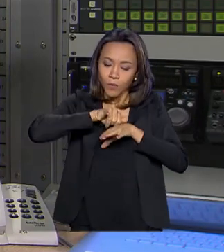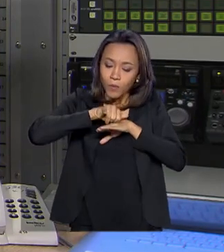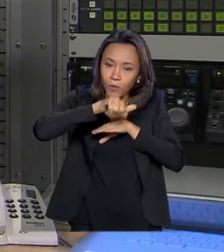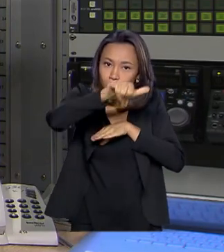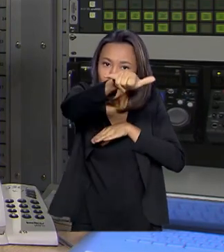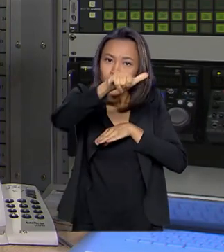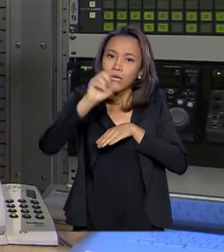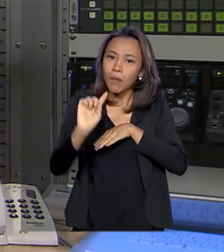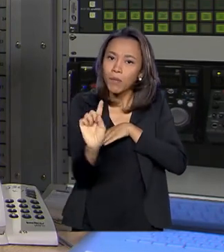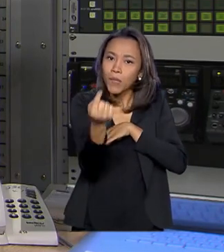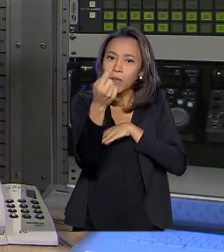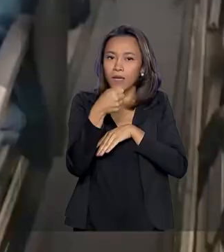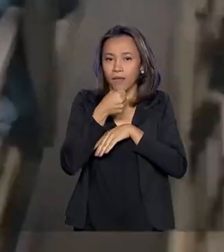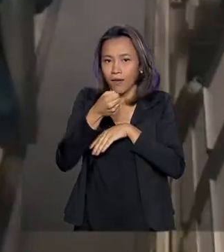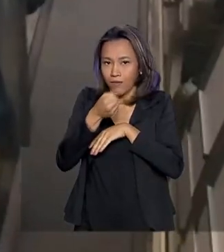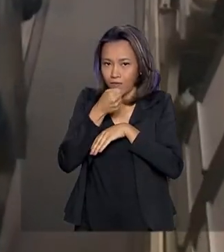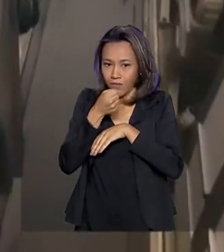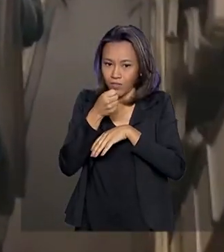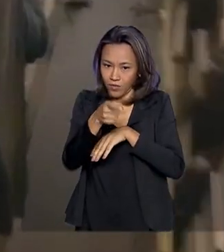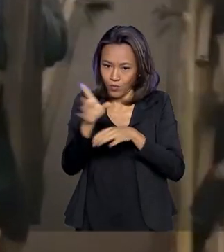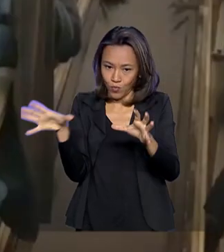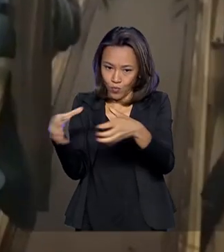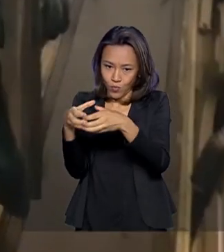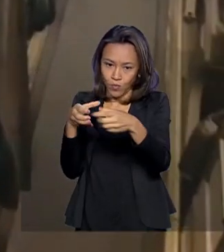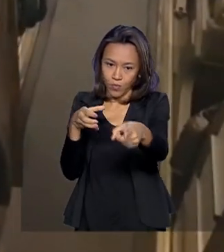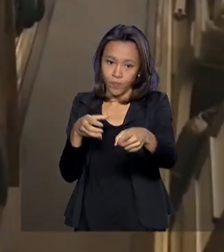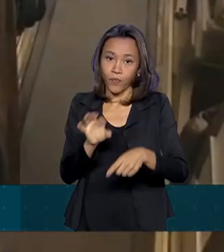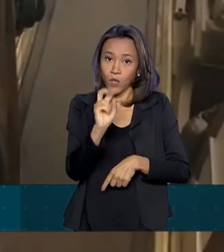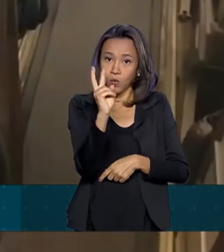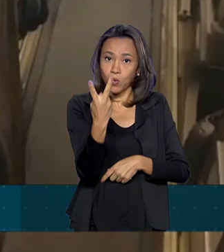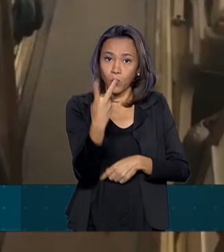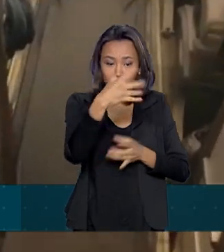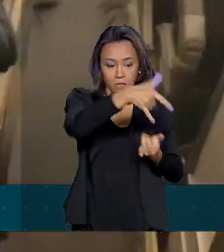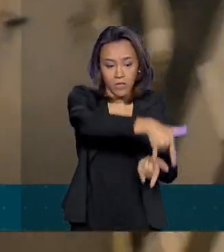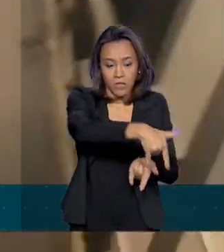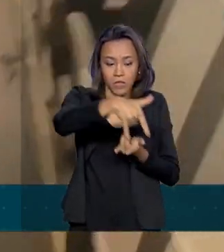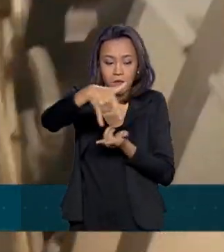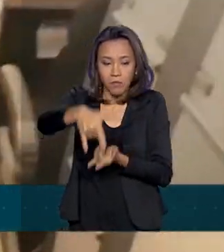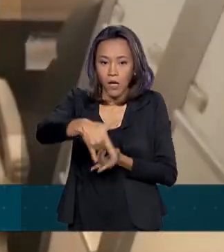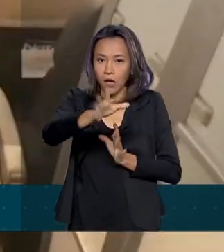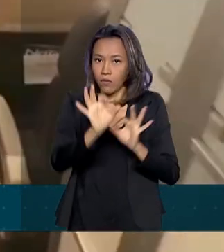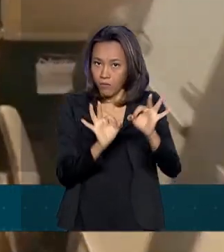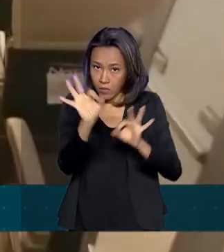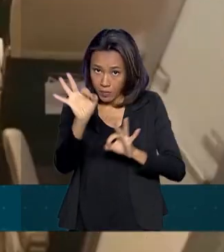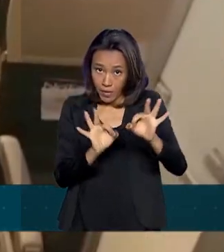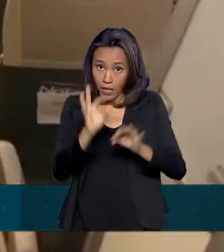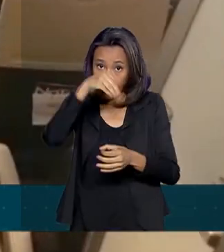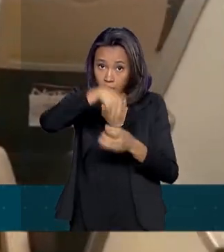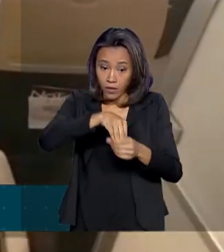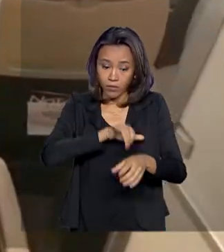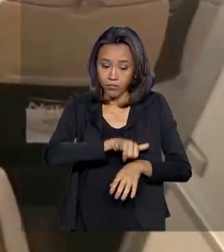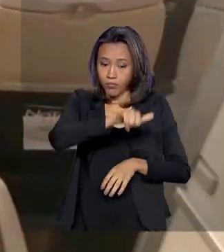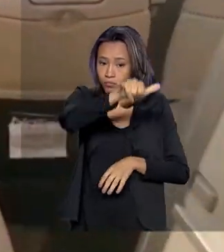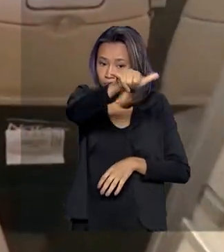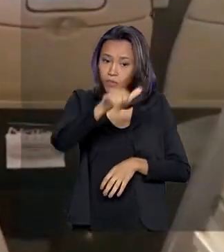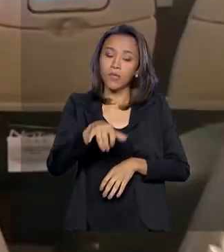primeira entrevista com a tripulação. Aqui são duas marcas improvisadas na aeronave. Eles ficarão